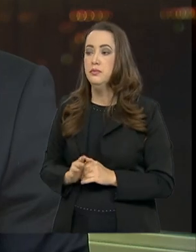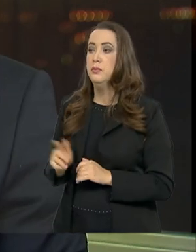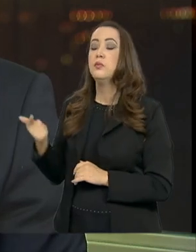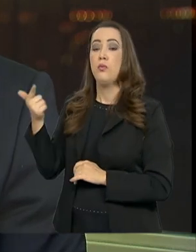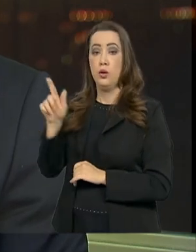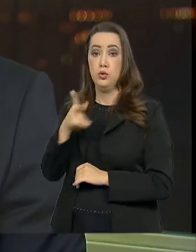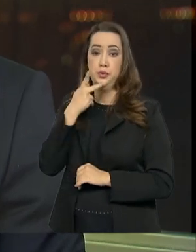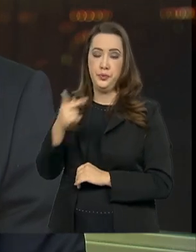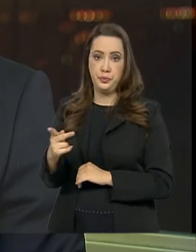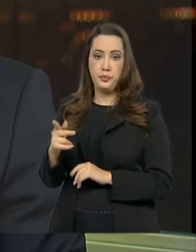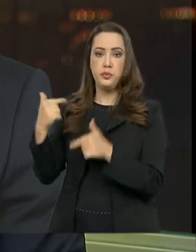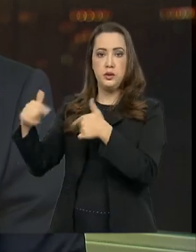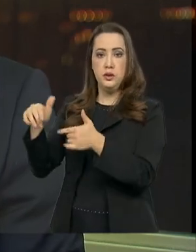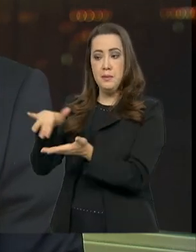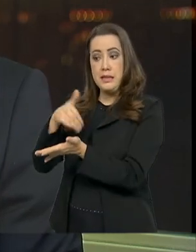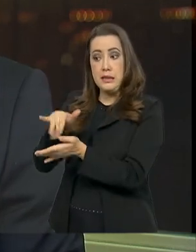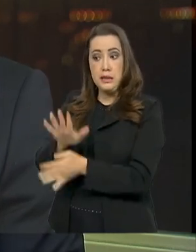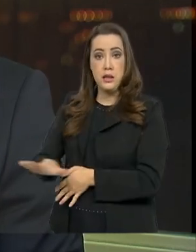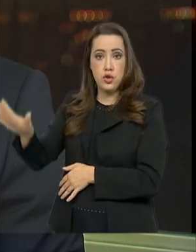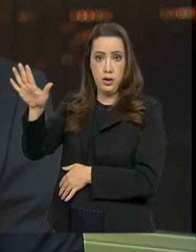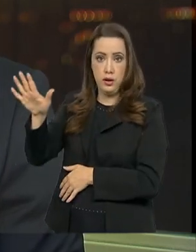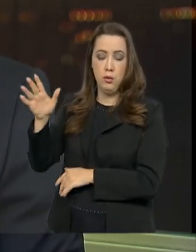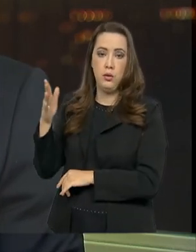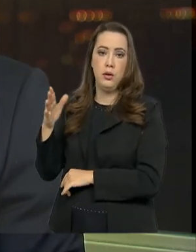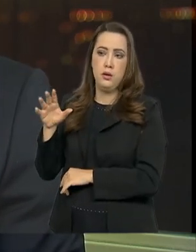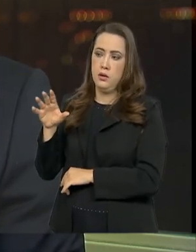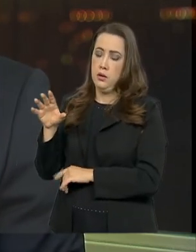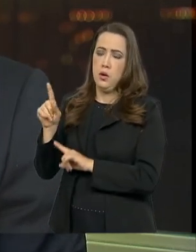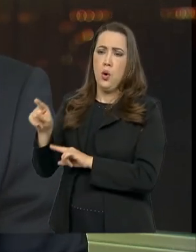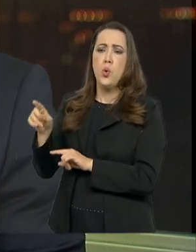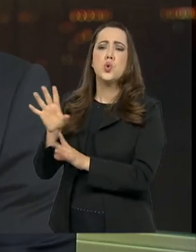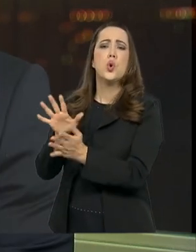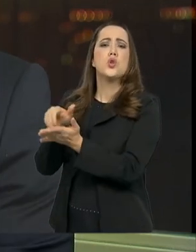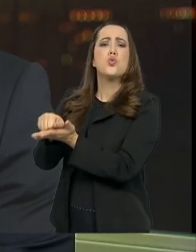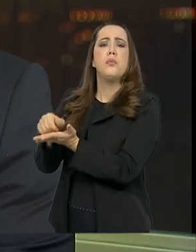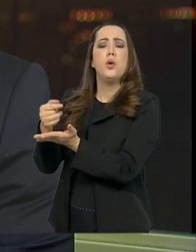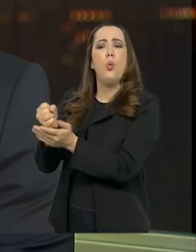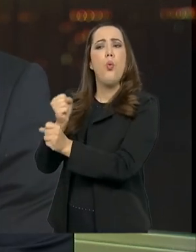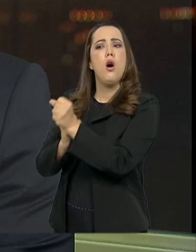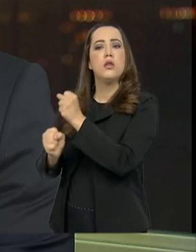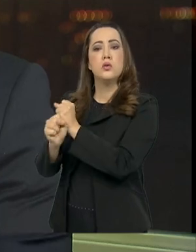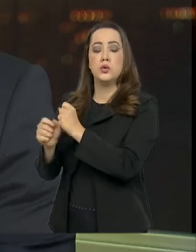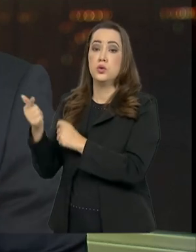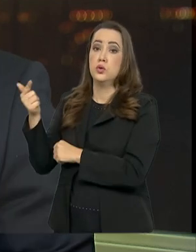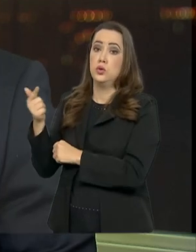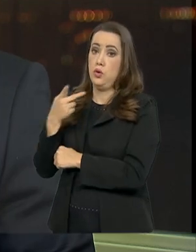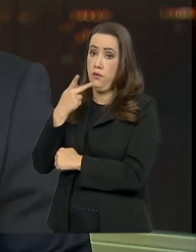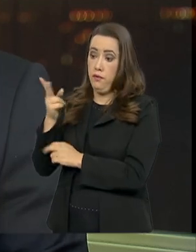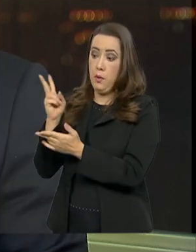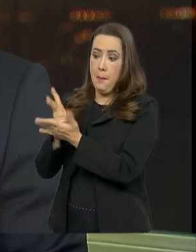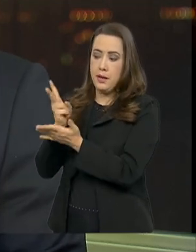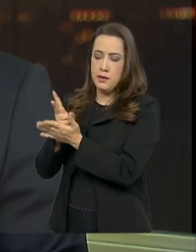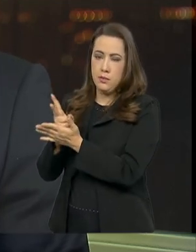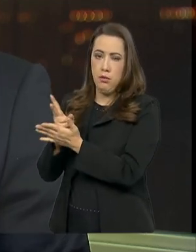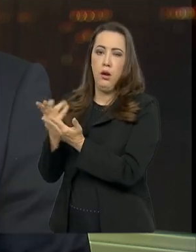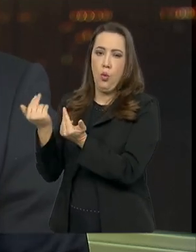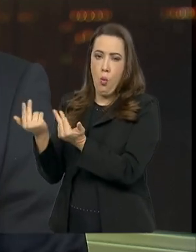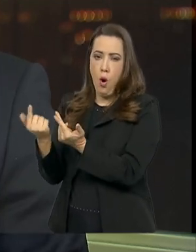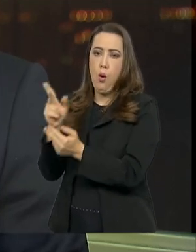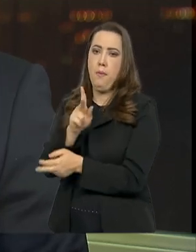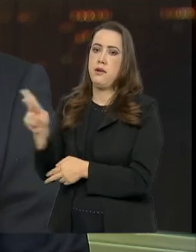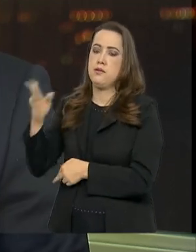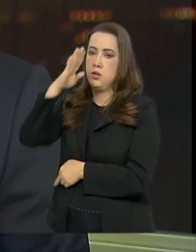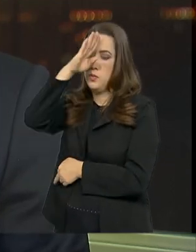Secretaria-Geral, quando o senhor assumiu, no ano passado, o senhor reproduziu uma diretriz do próprio presidente, que era a